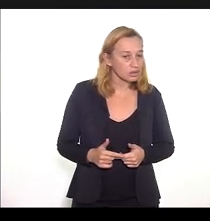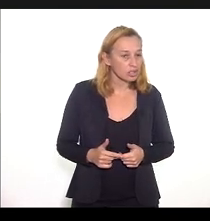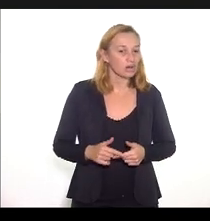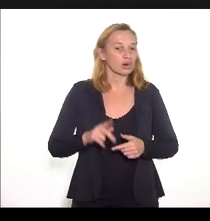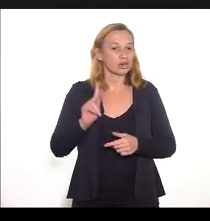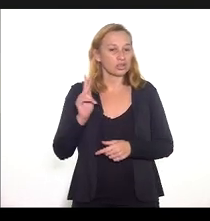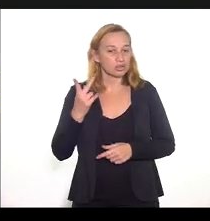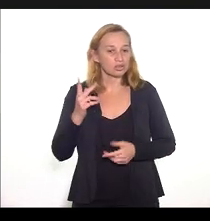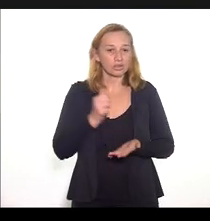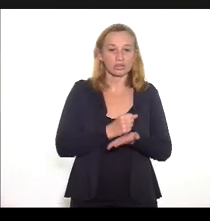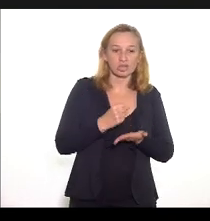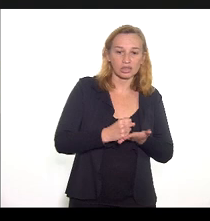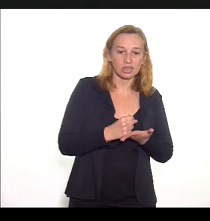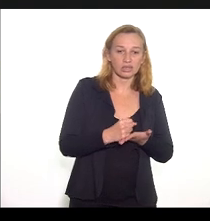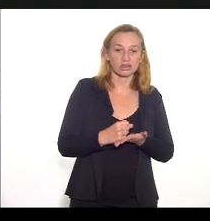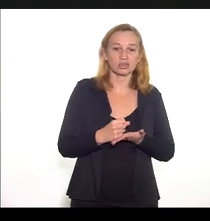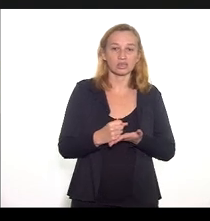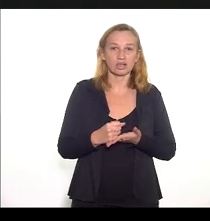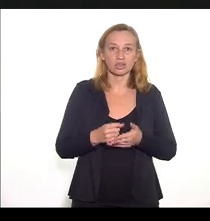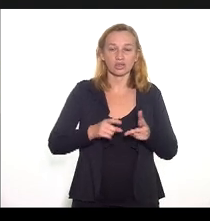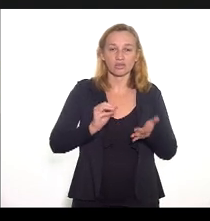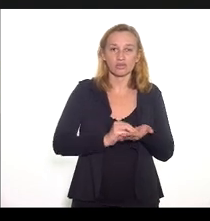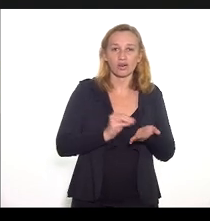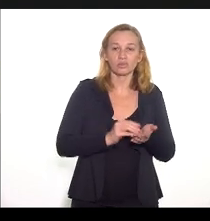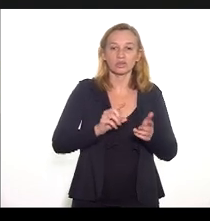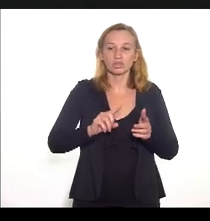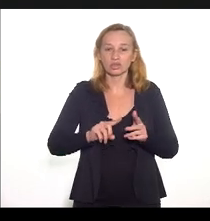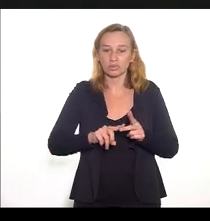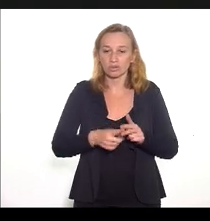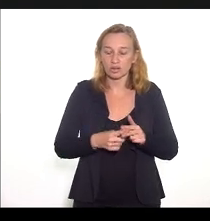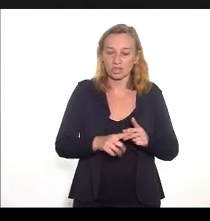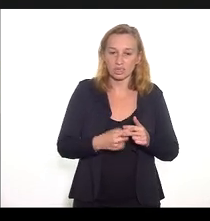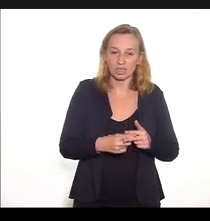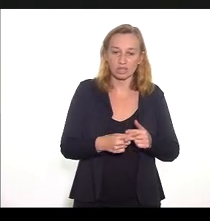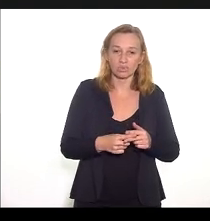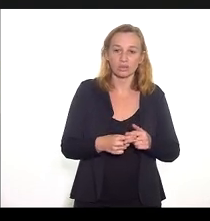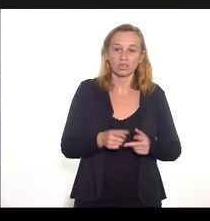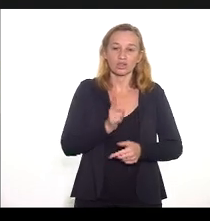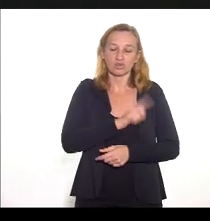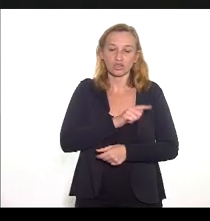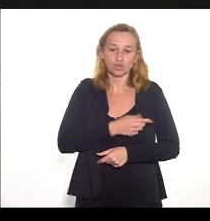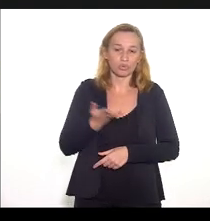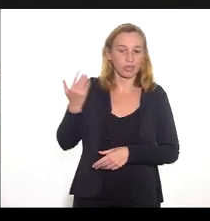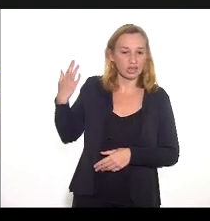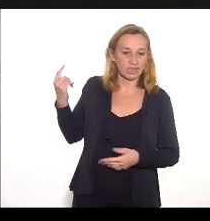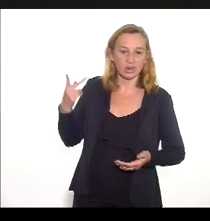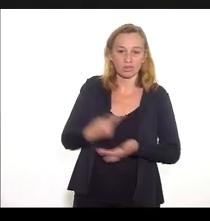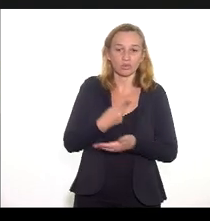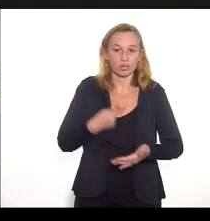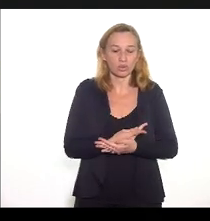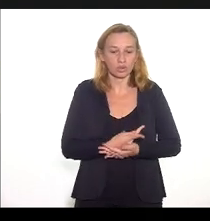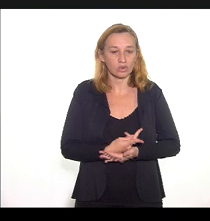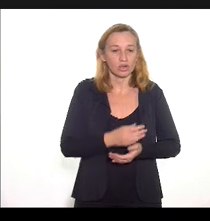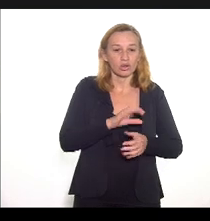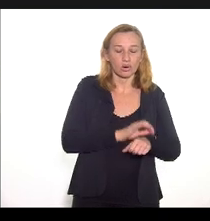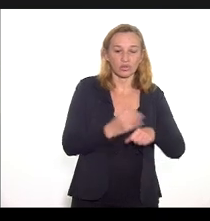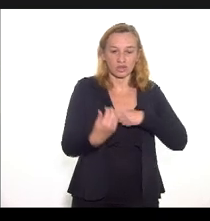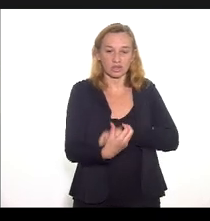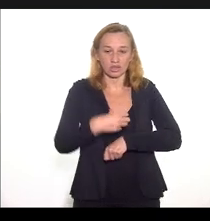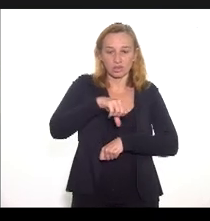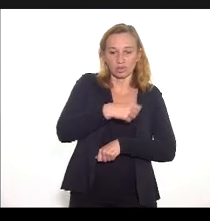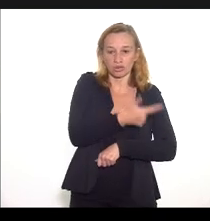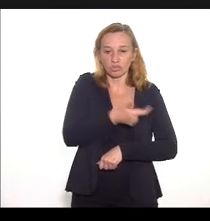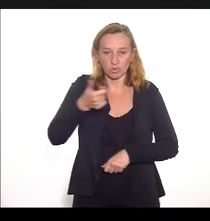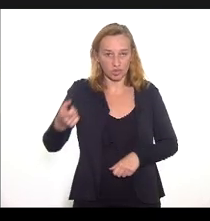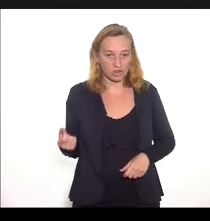histórico de contratações com indícios de irregularidade promovidas por gestores passados, no contexto da crise da Covid-19 no ano de